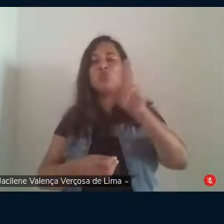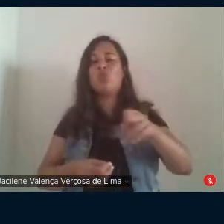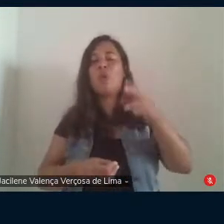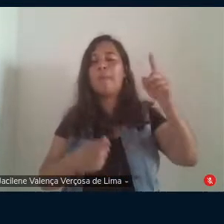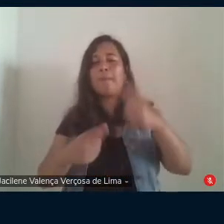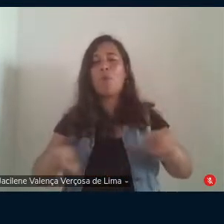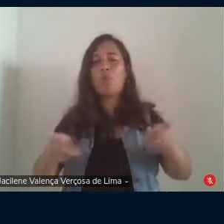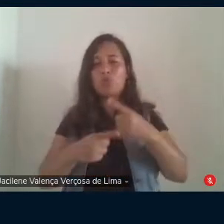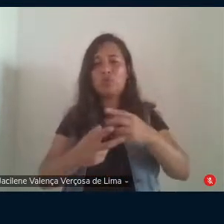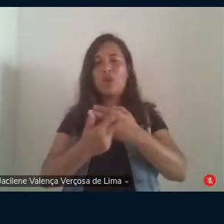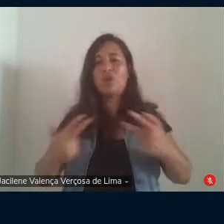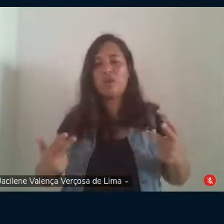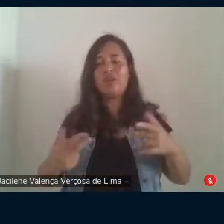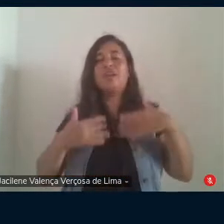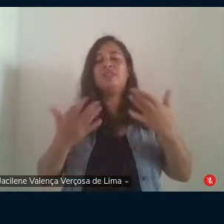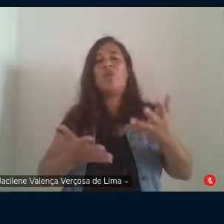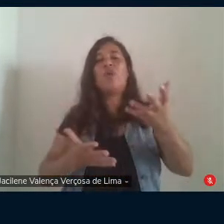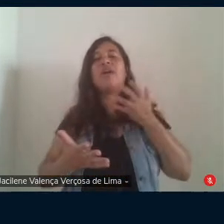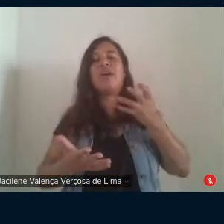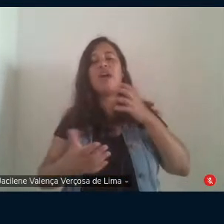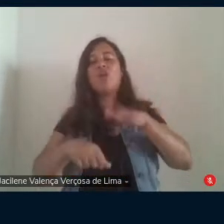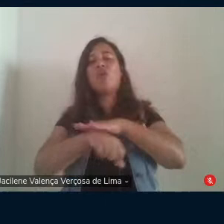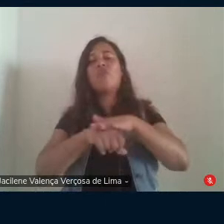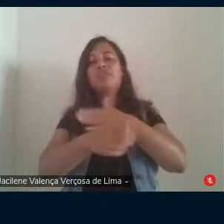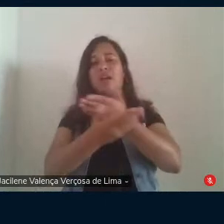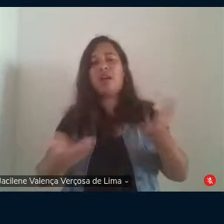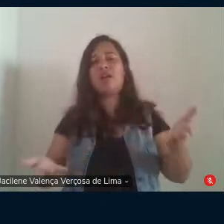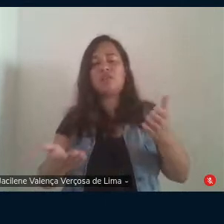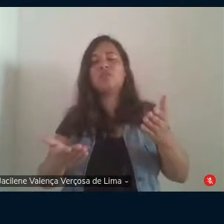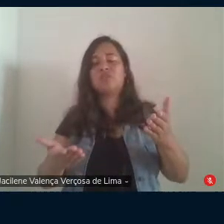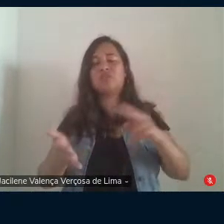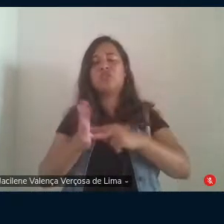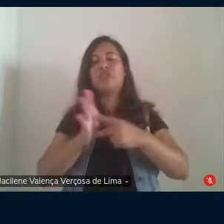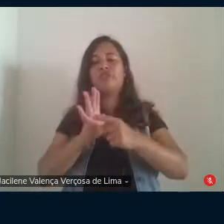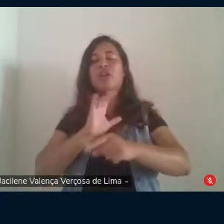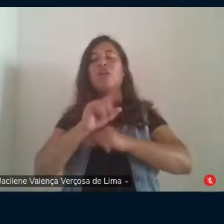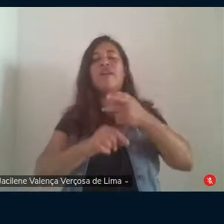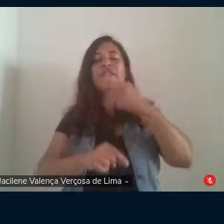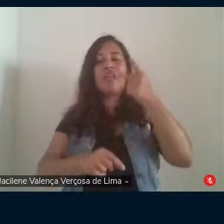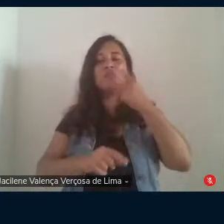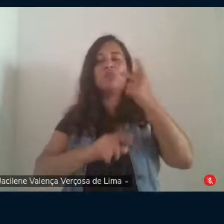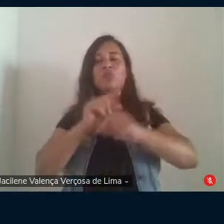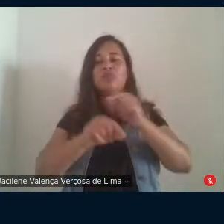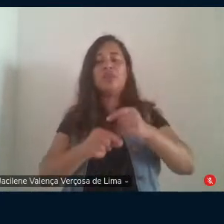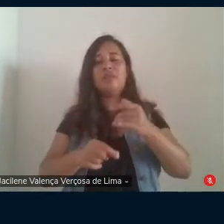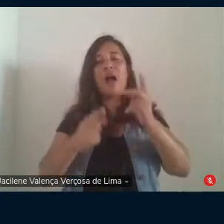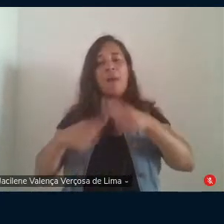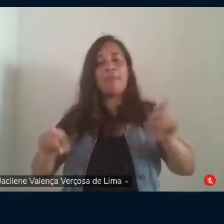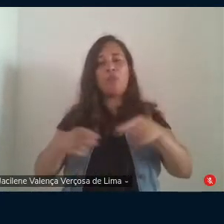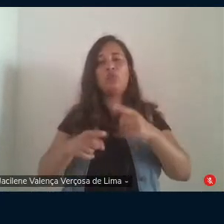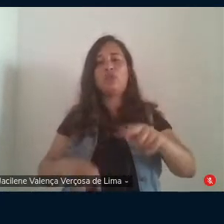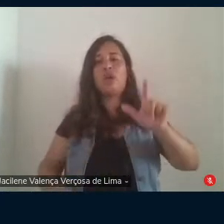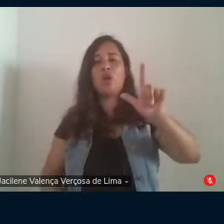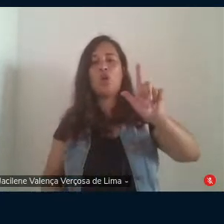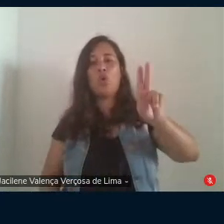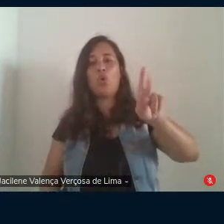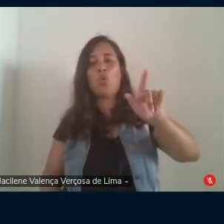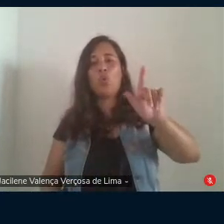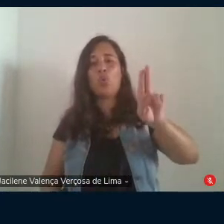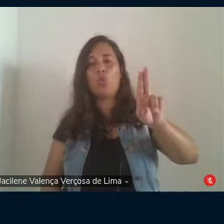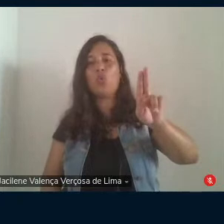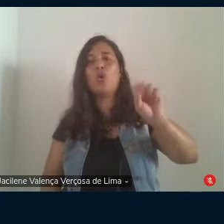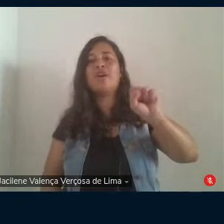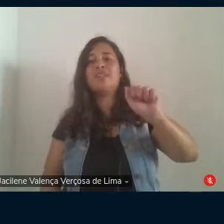aí quero dialogar contigo nesse sentido também dizendo que assim como a música de Lula Santos eu vejo a vida melhor no